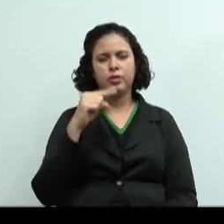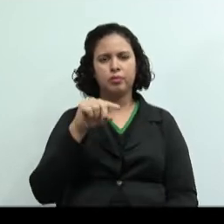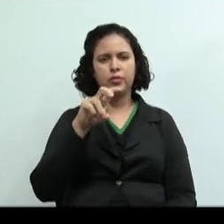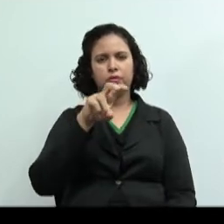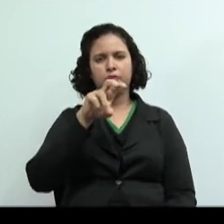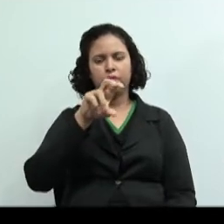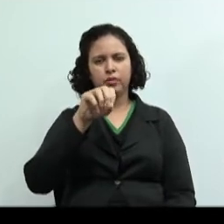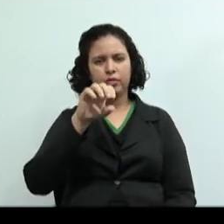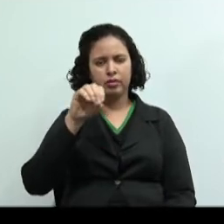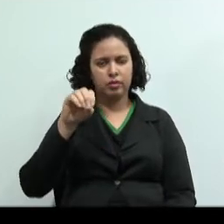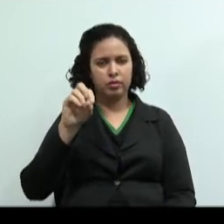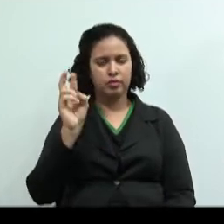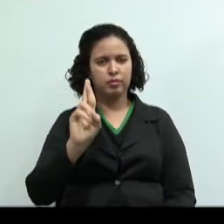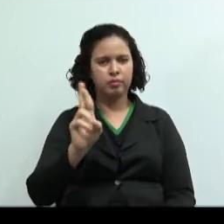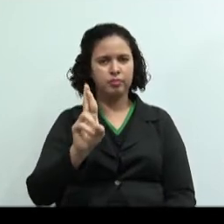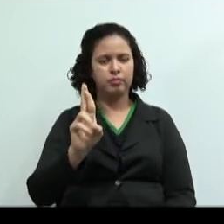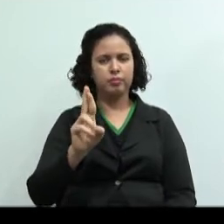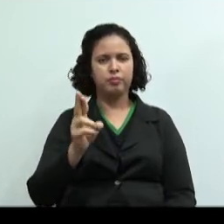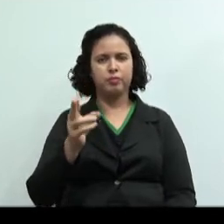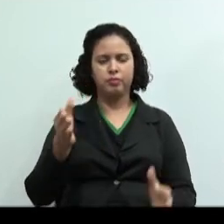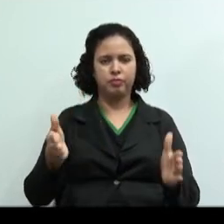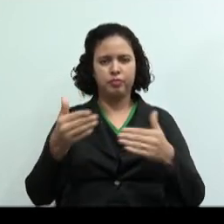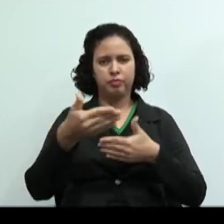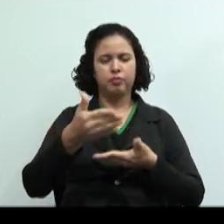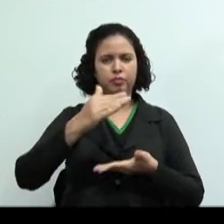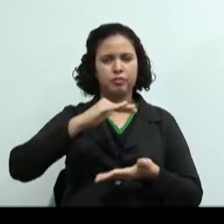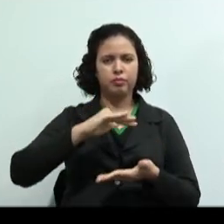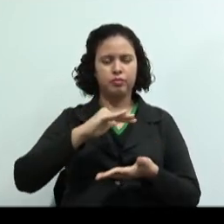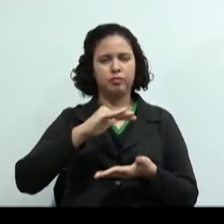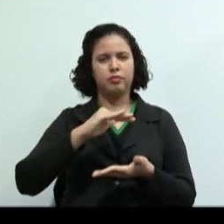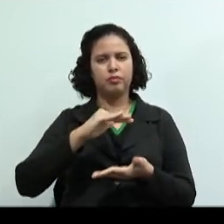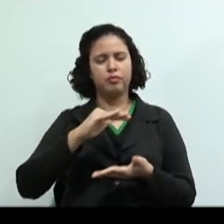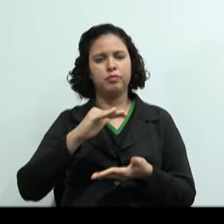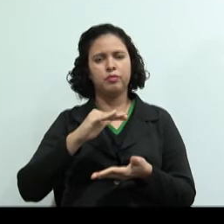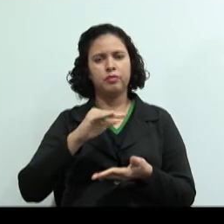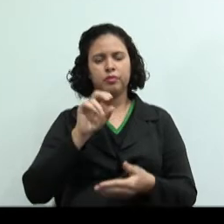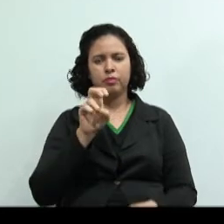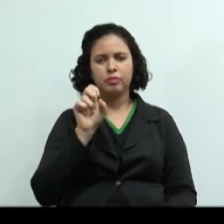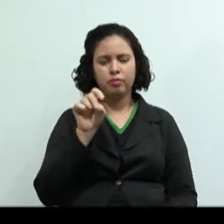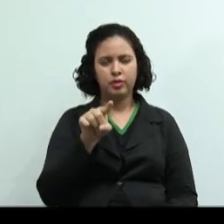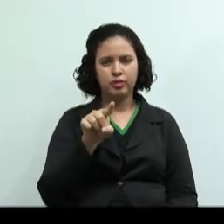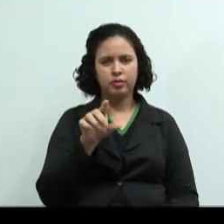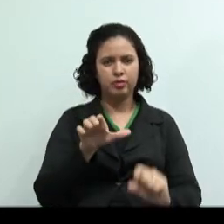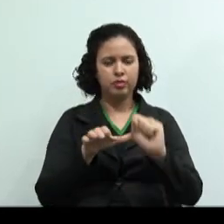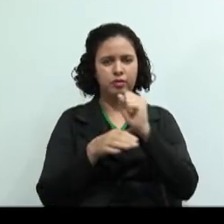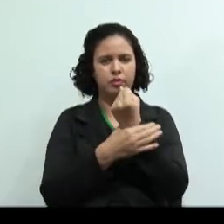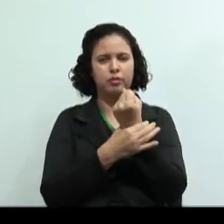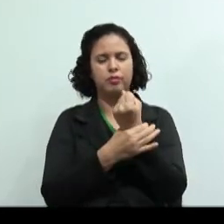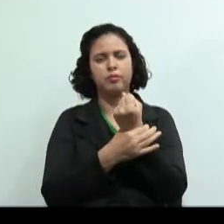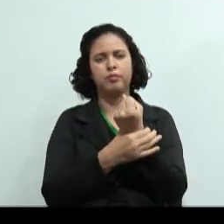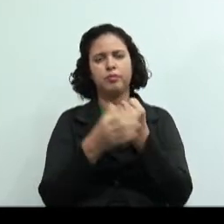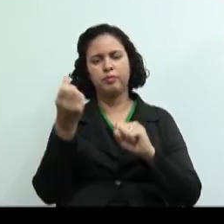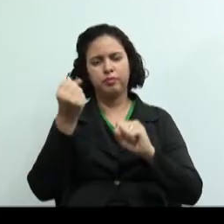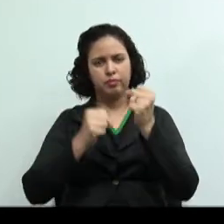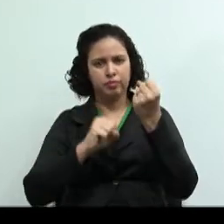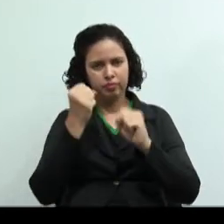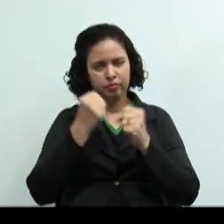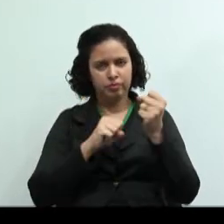embalagens de produção 5 mil, seguros de fábrica 4 mil,